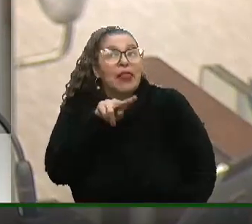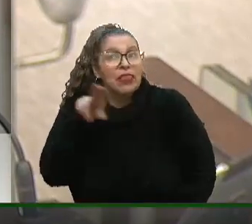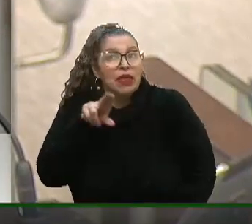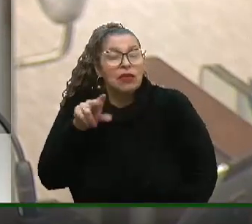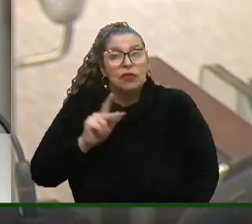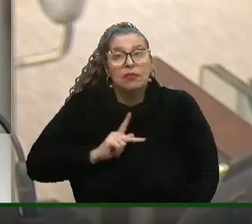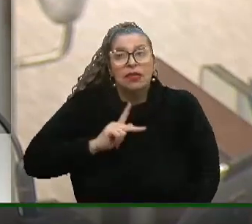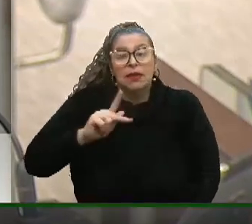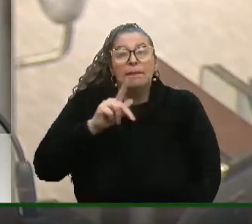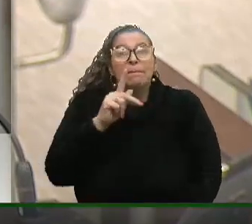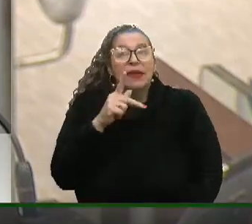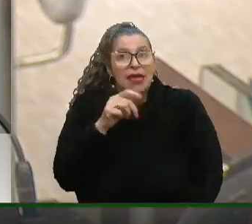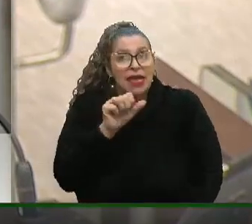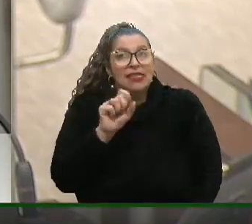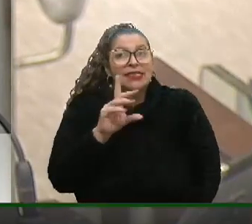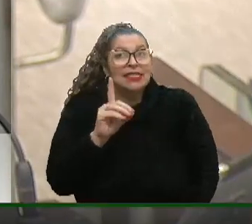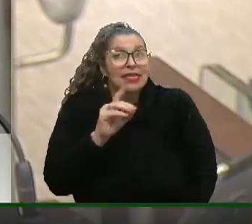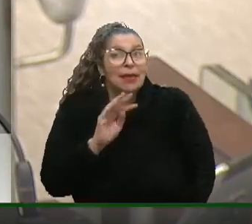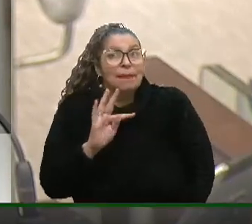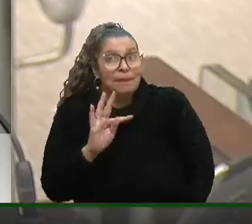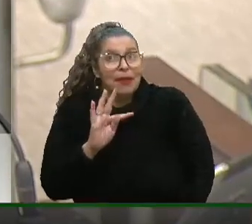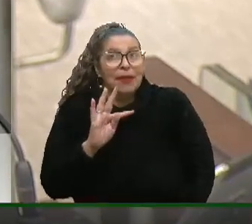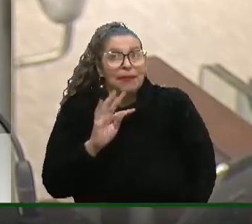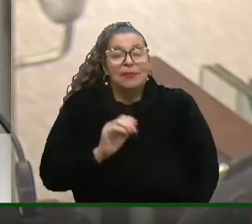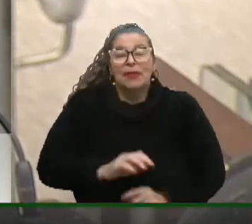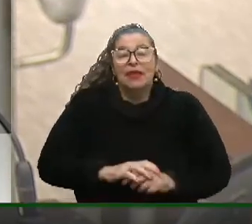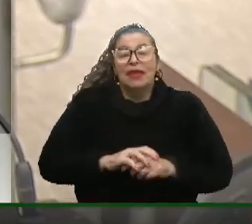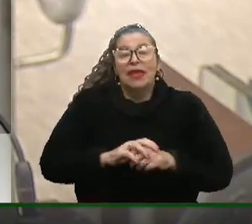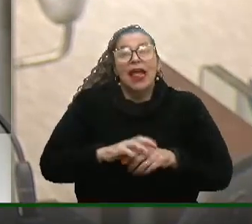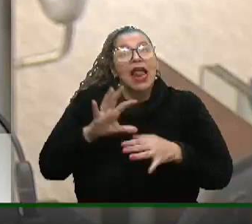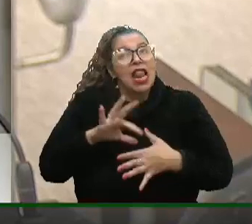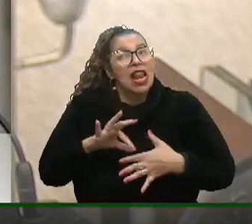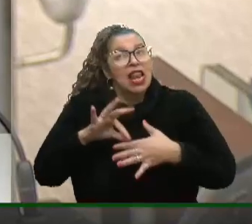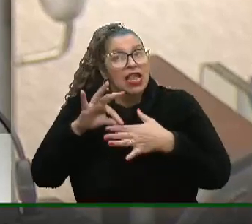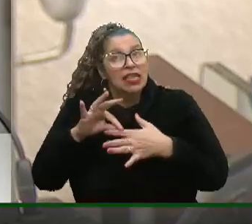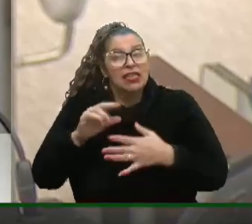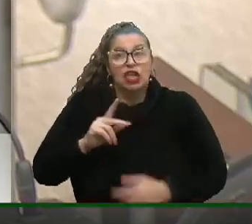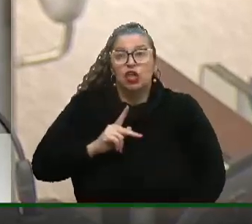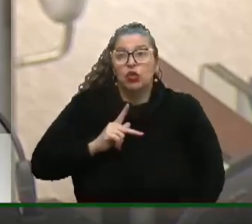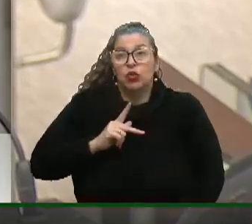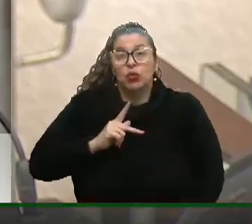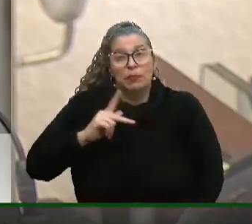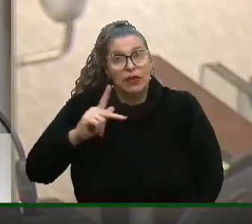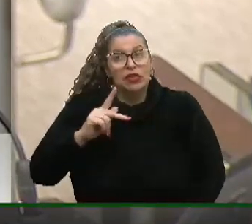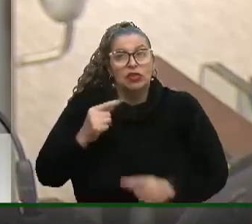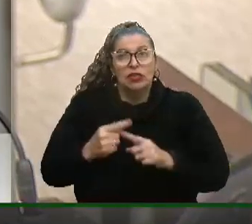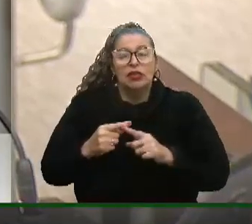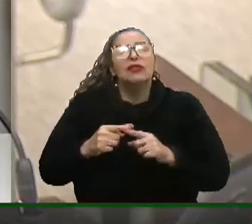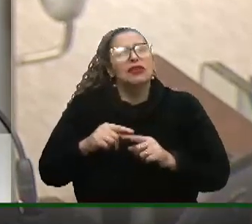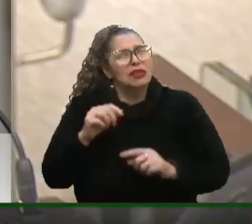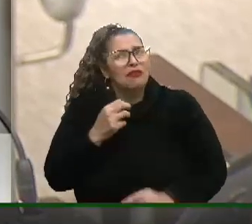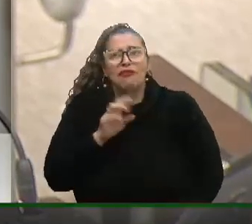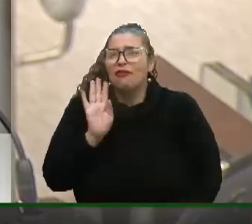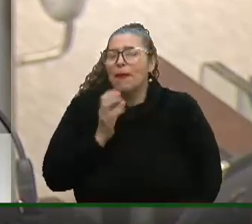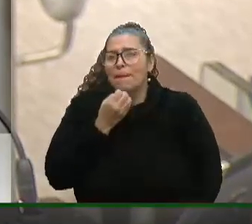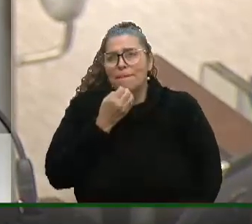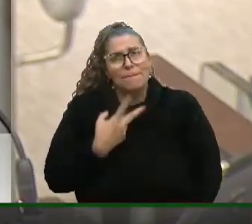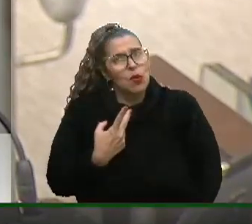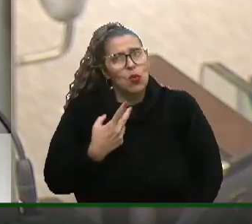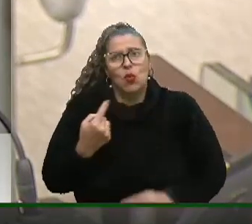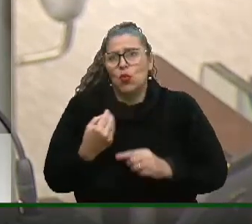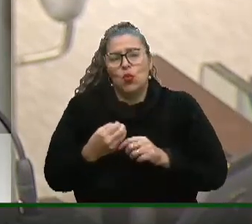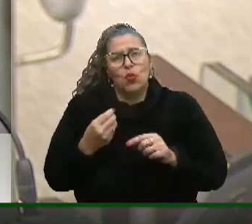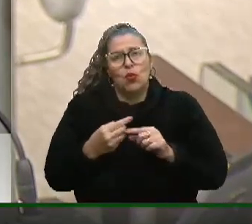presidente do PSDB, líder da bancada, e imagino que isso deva ter repercutido muito mal no Ninho Tucano.